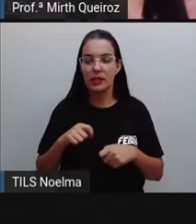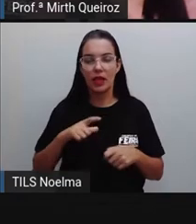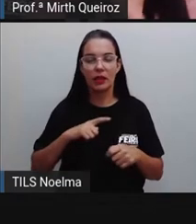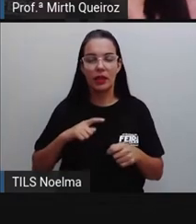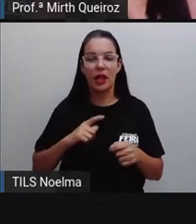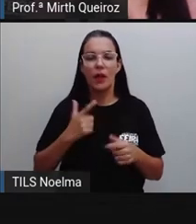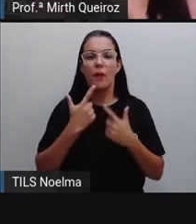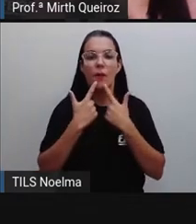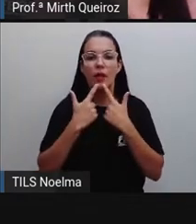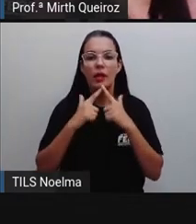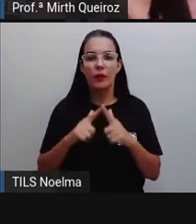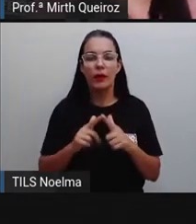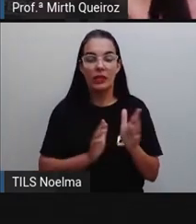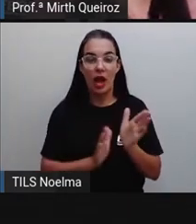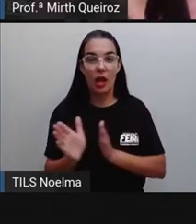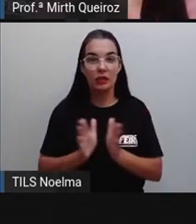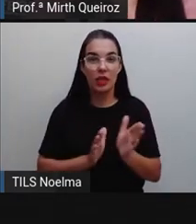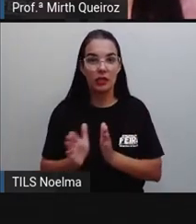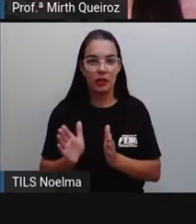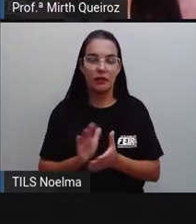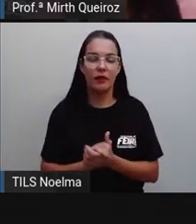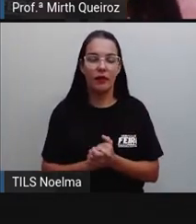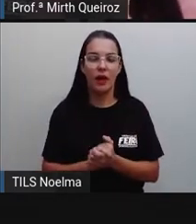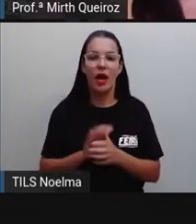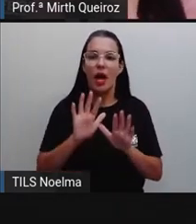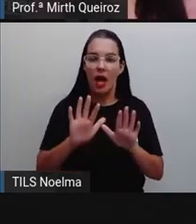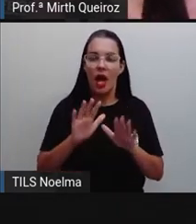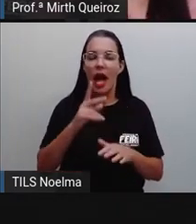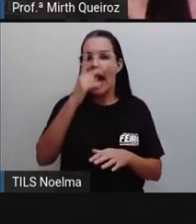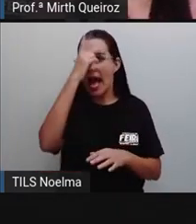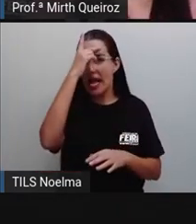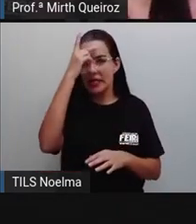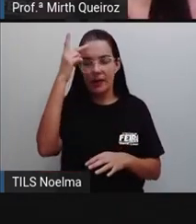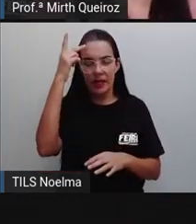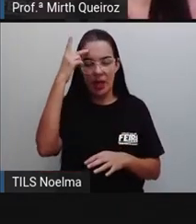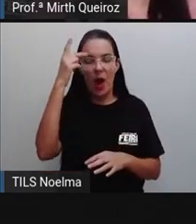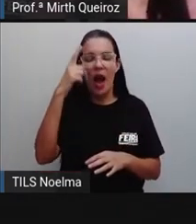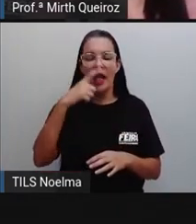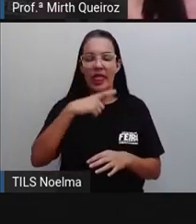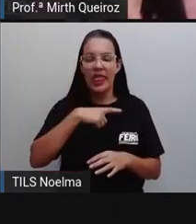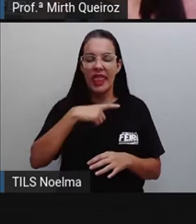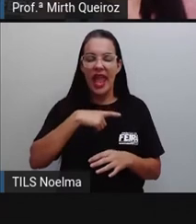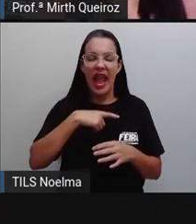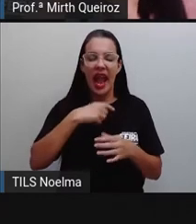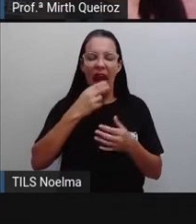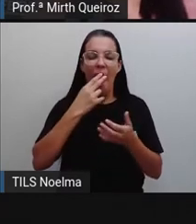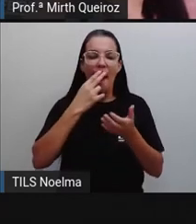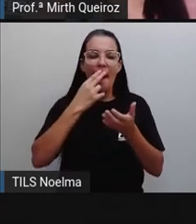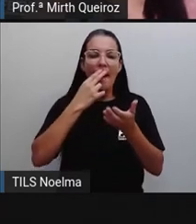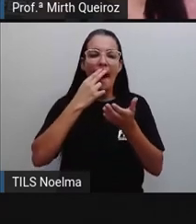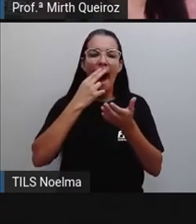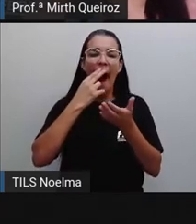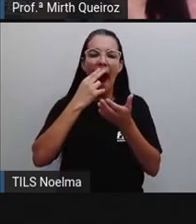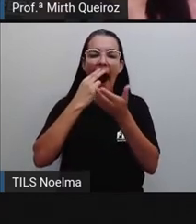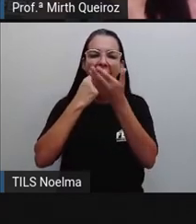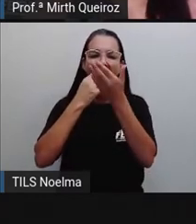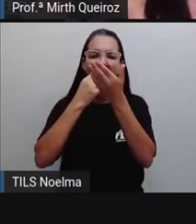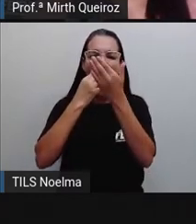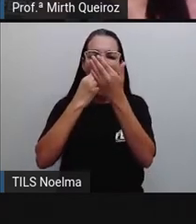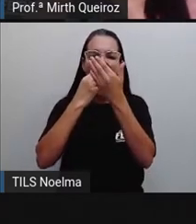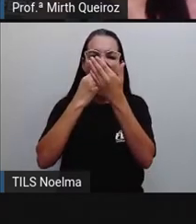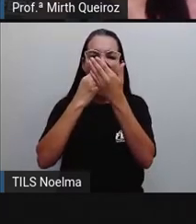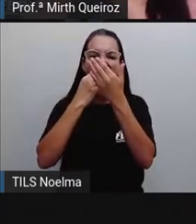vezes a carta oficial não tem um destinatário único e, por isso, vai exigir um certo